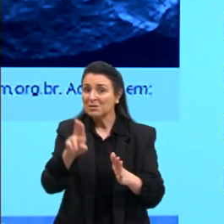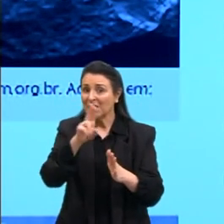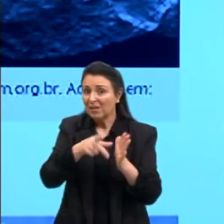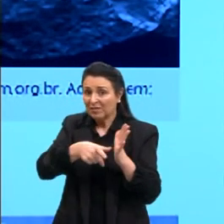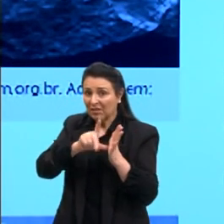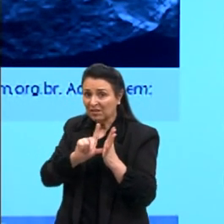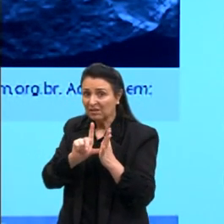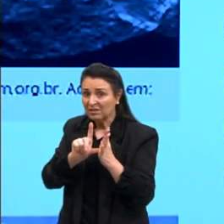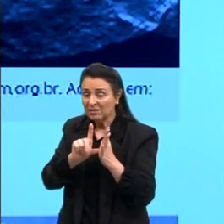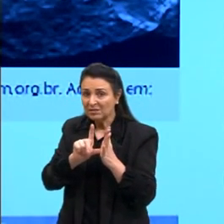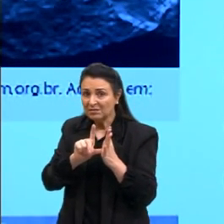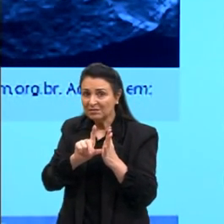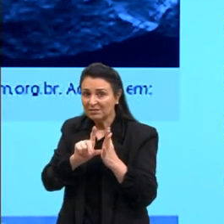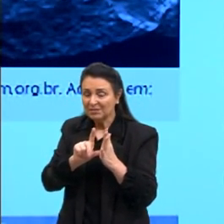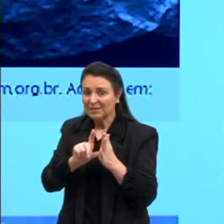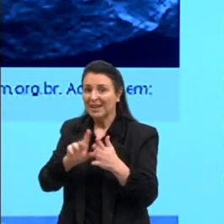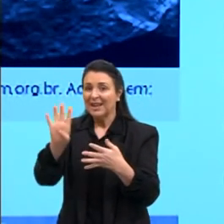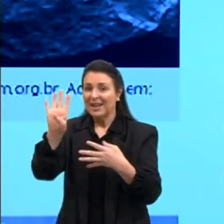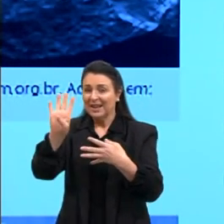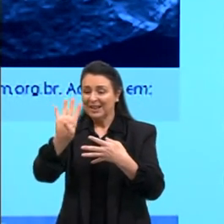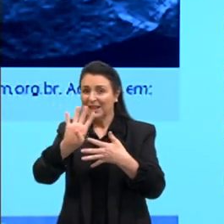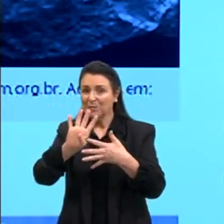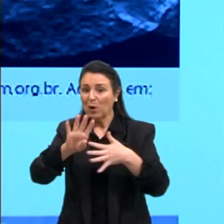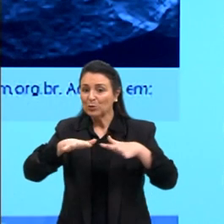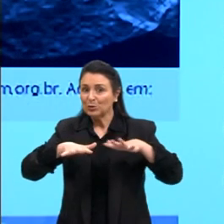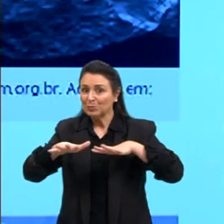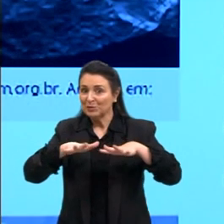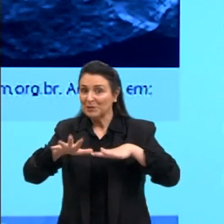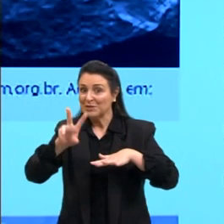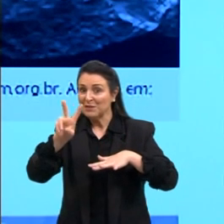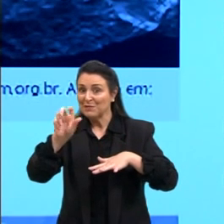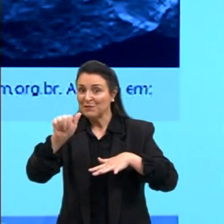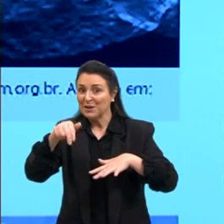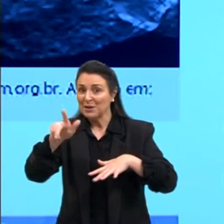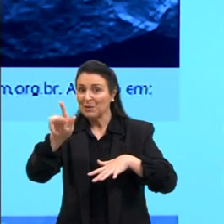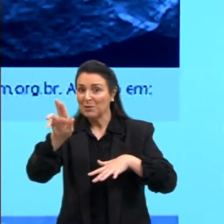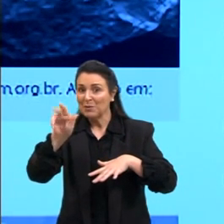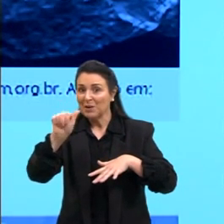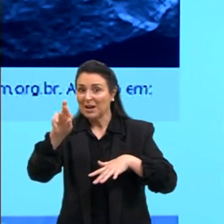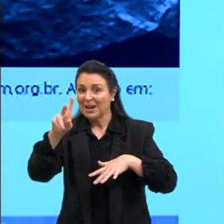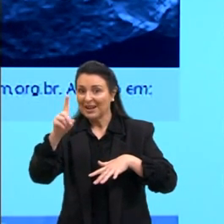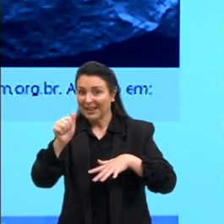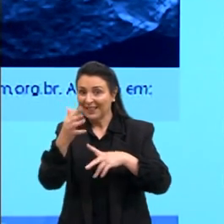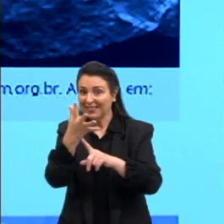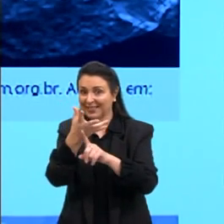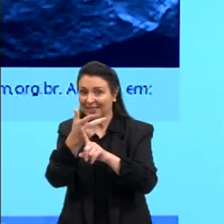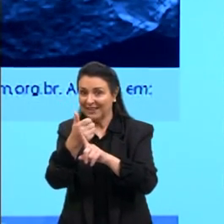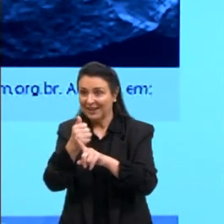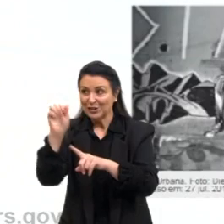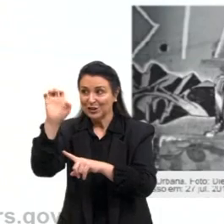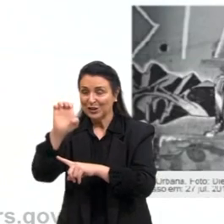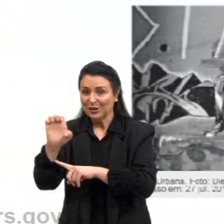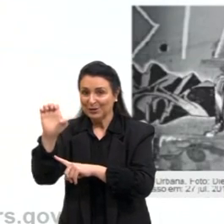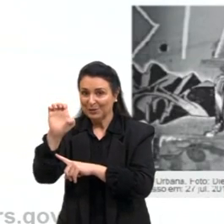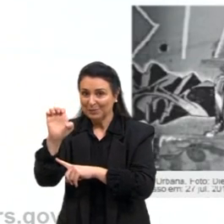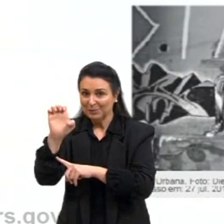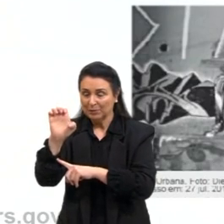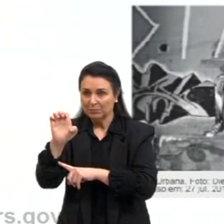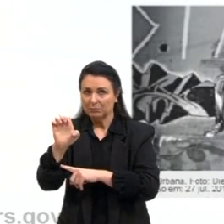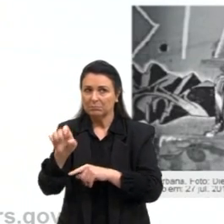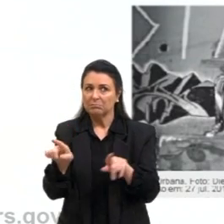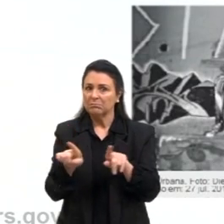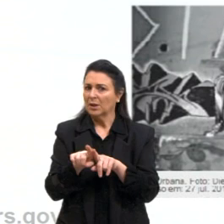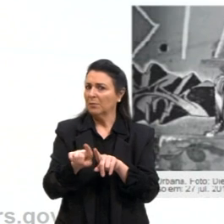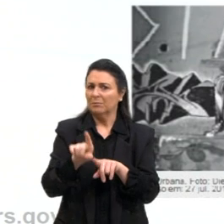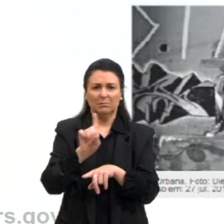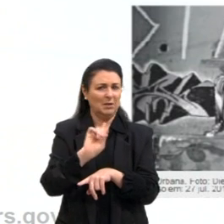ela nos lembra dos movimentos de vanguarda que a gente vai estudar mais à frente, não, também não é essa inovação